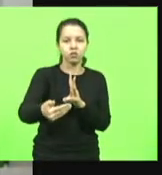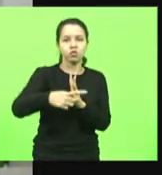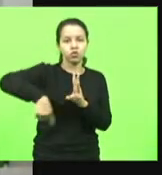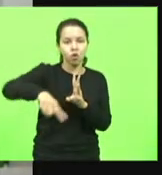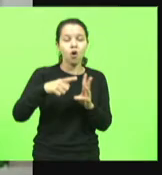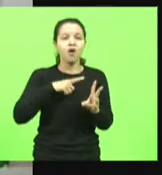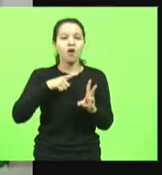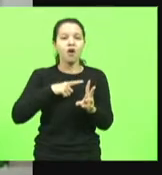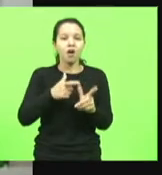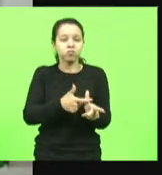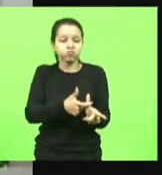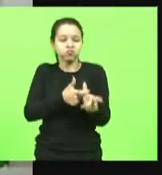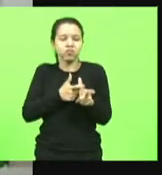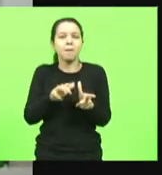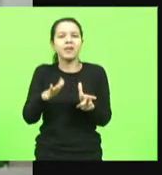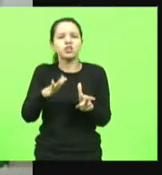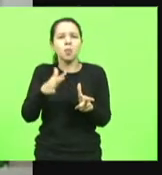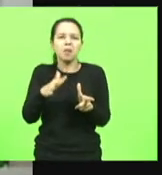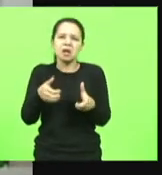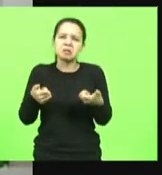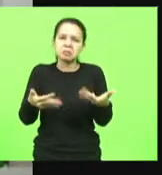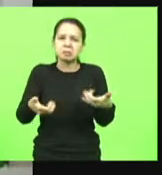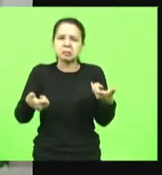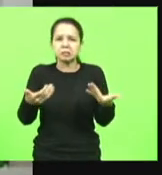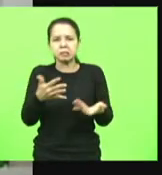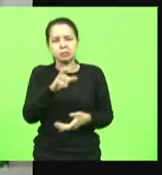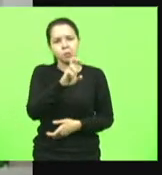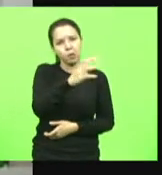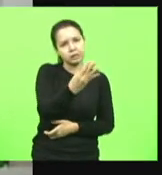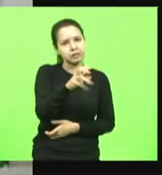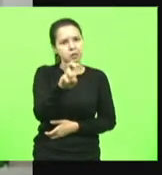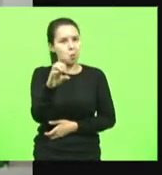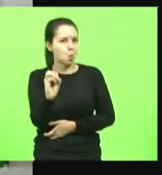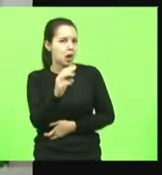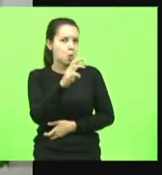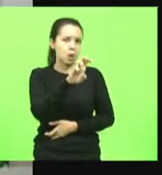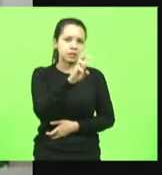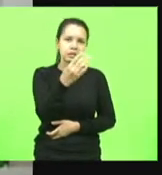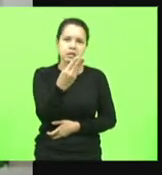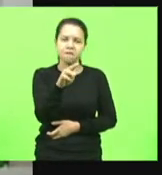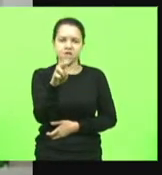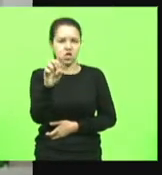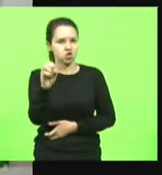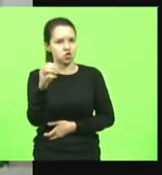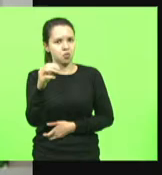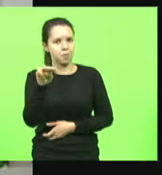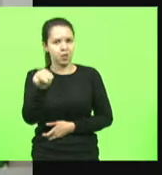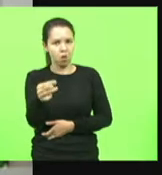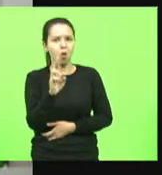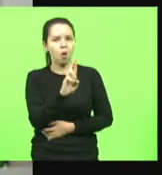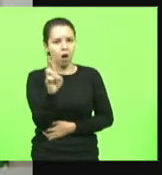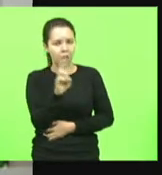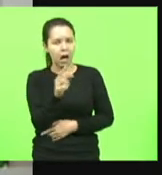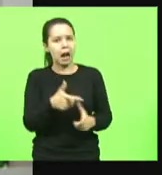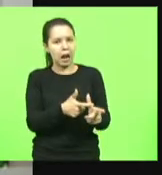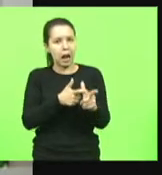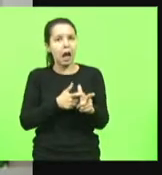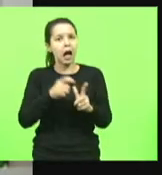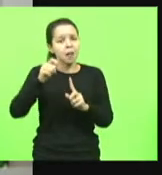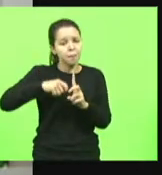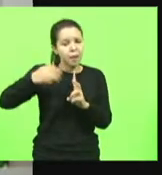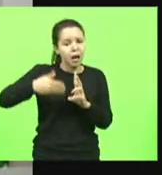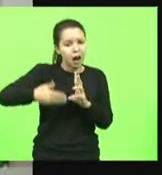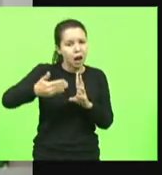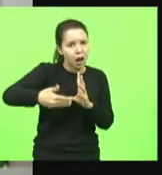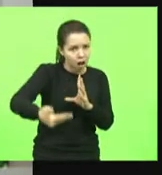temos aí um custo de mais ou menos 450, 420 milhões de reais em déficit. Cada mês. Cada mês que passa,